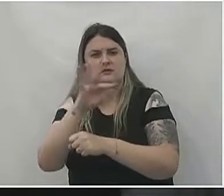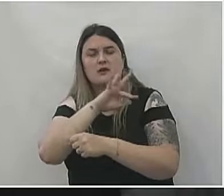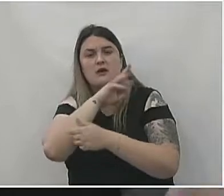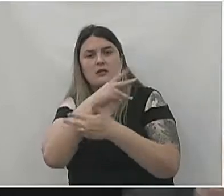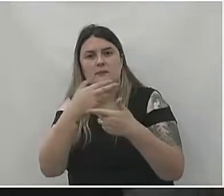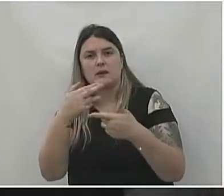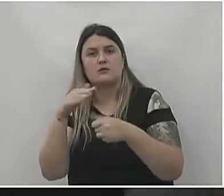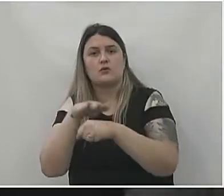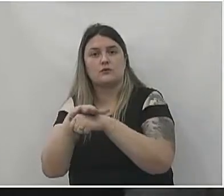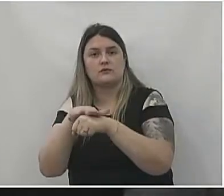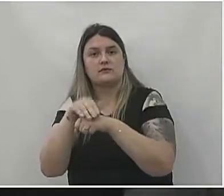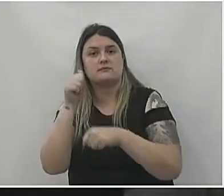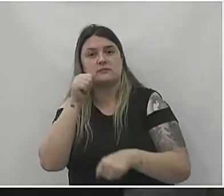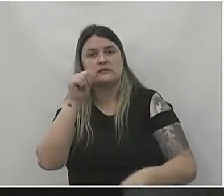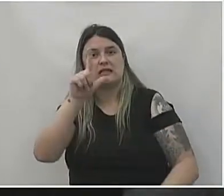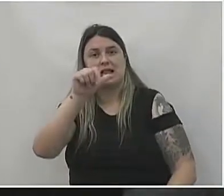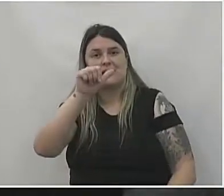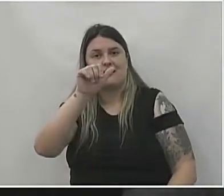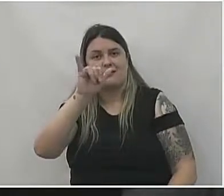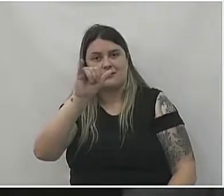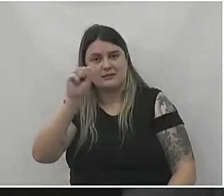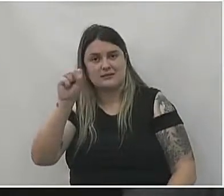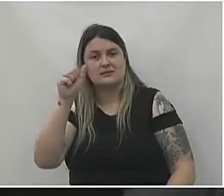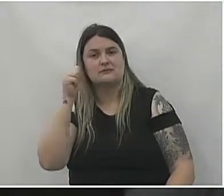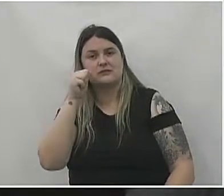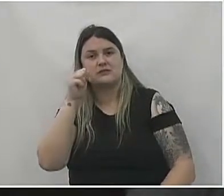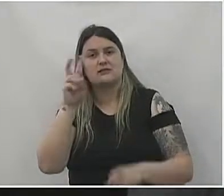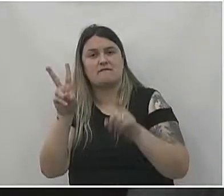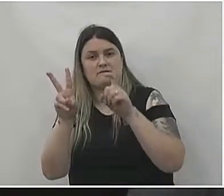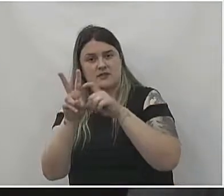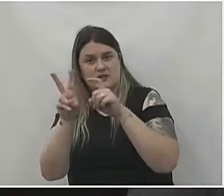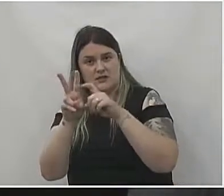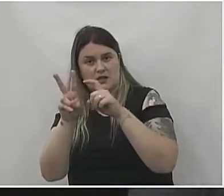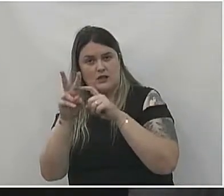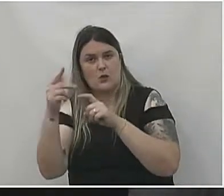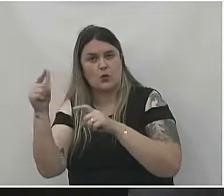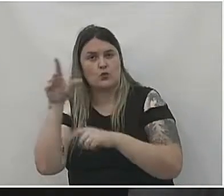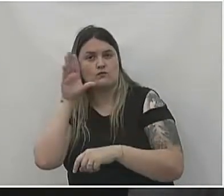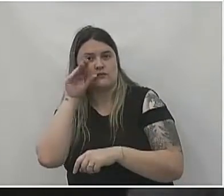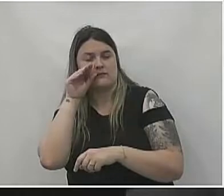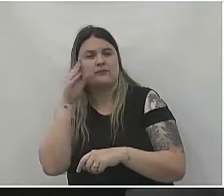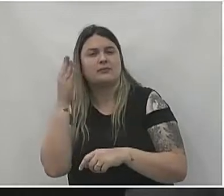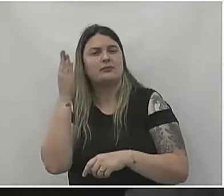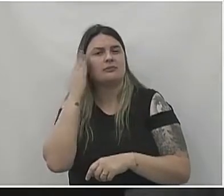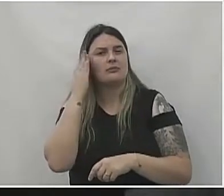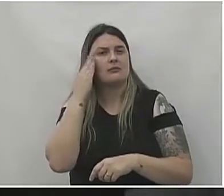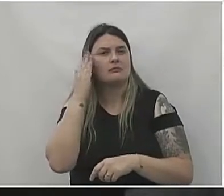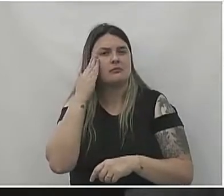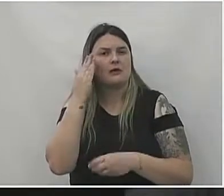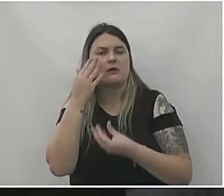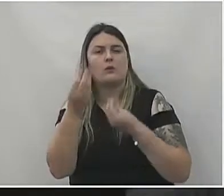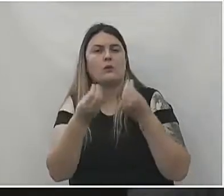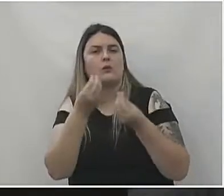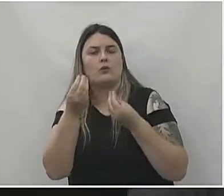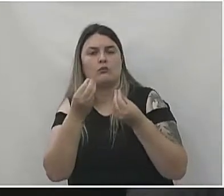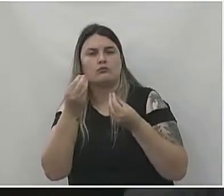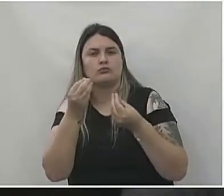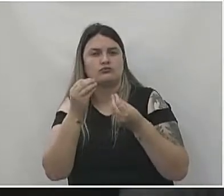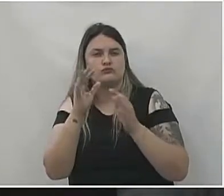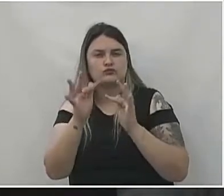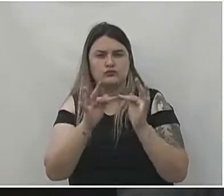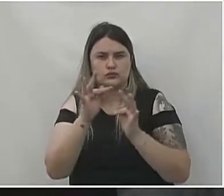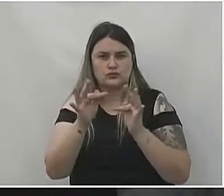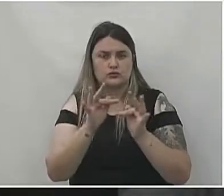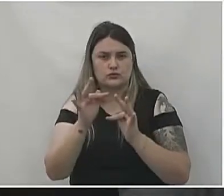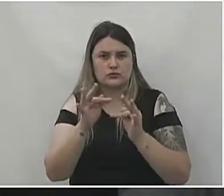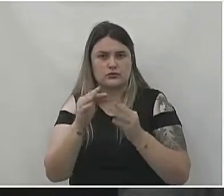conversando com a Laís, com a veterinária, com os demais funcionários, buscando também entender como que funciona a